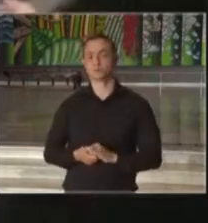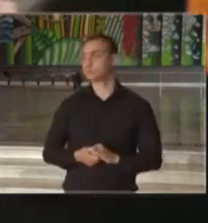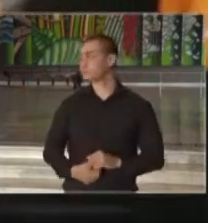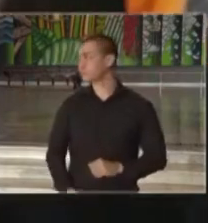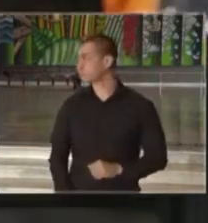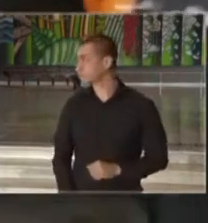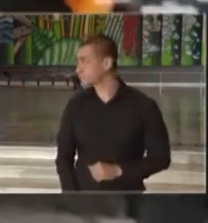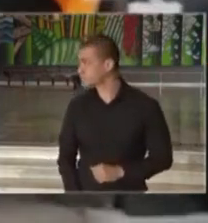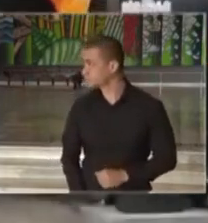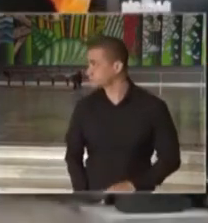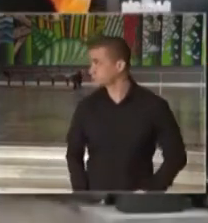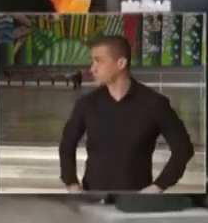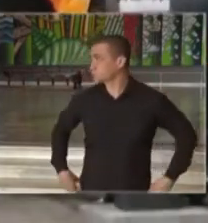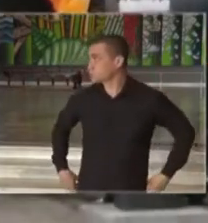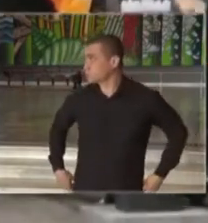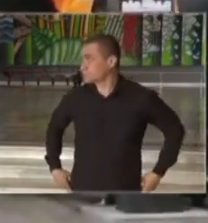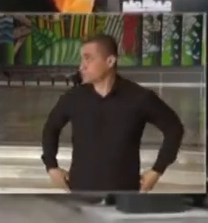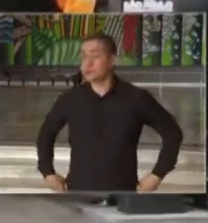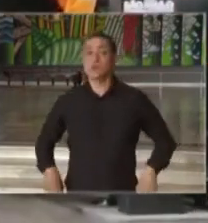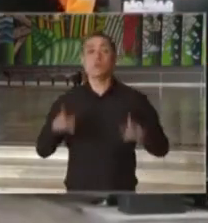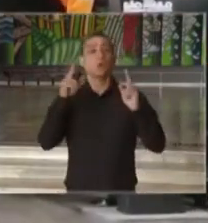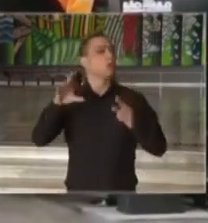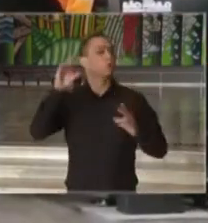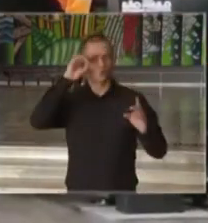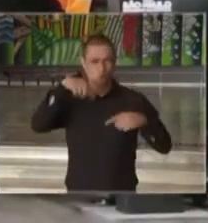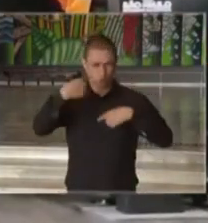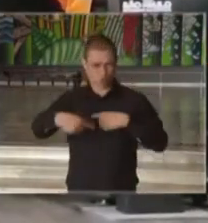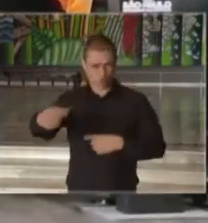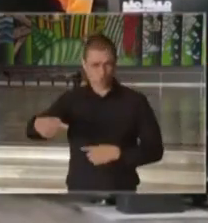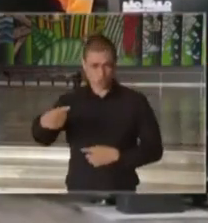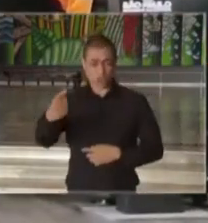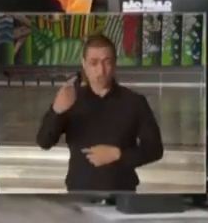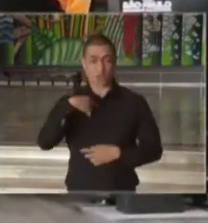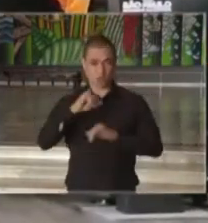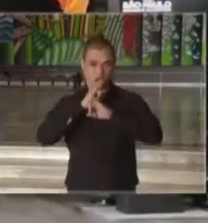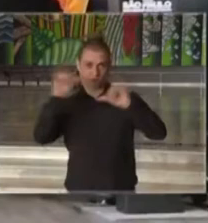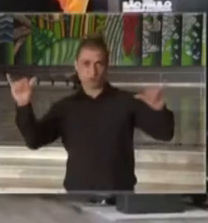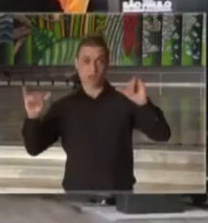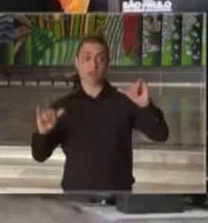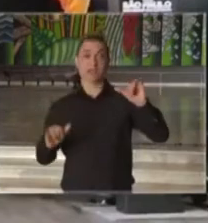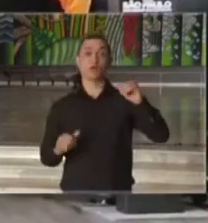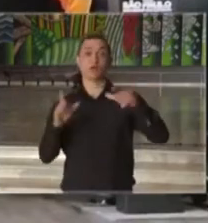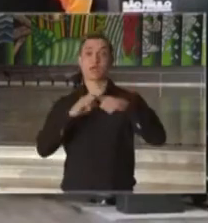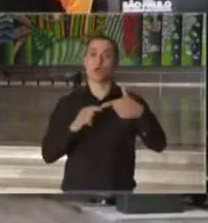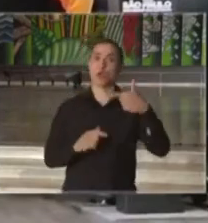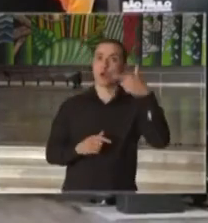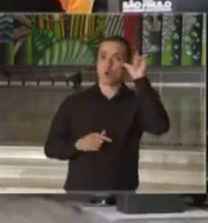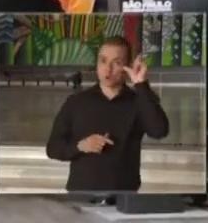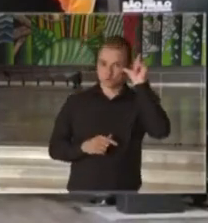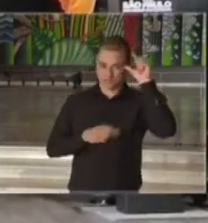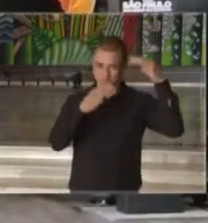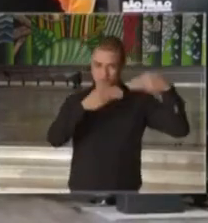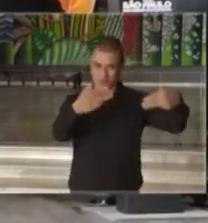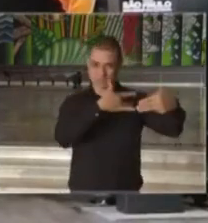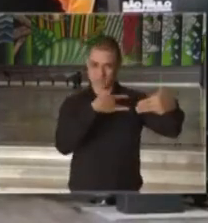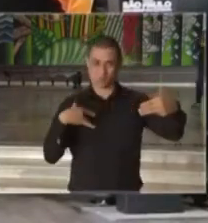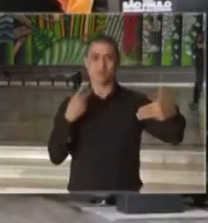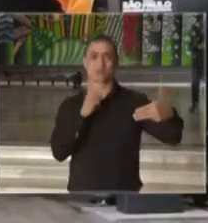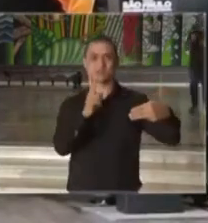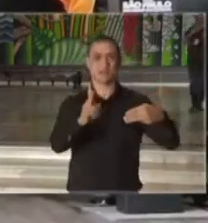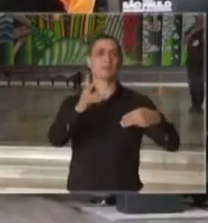Doutor Guerman. Como todos os dias, esse resultado reflete o boletim do Ministério da Saúde que é